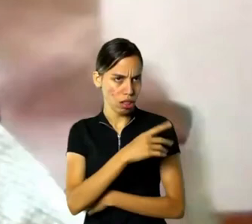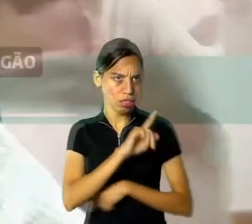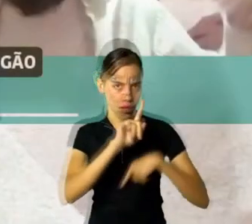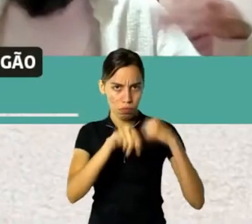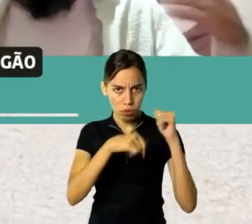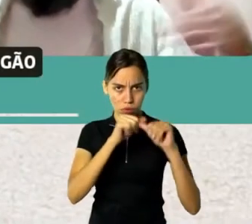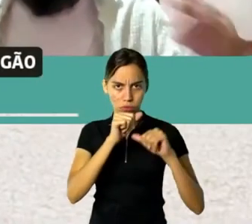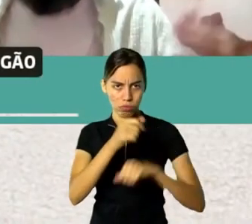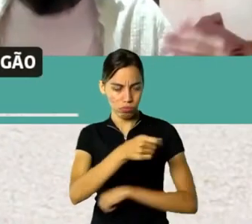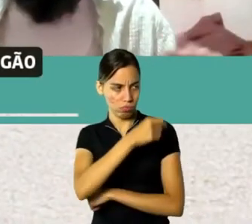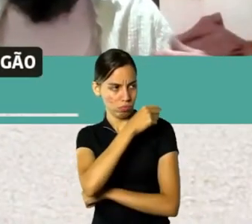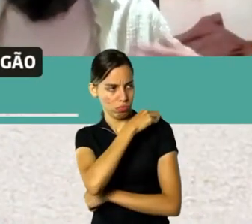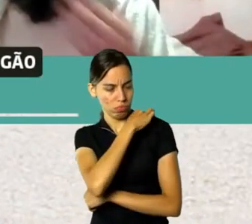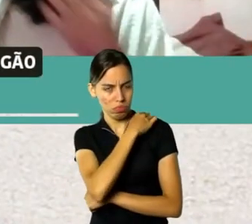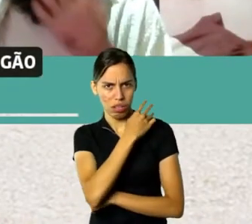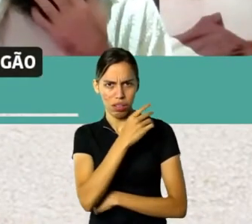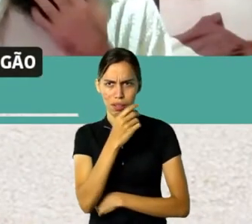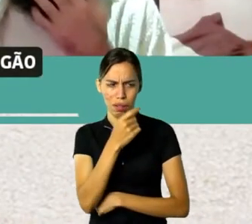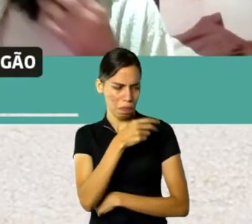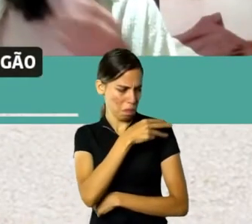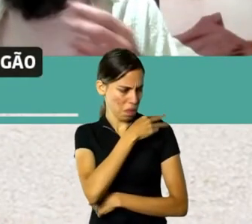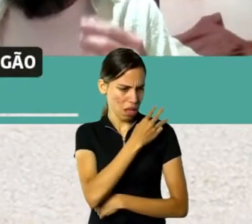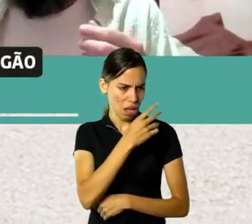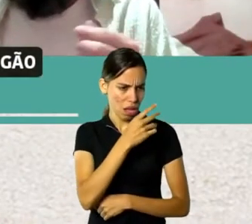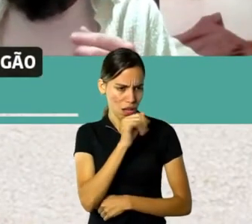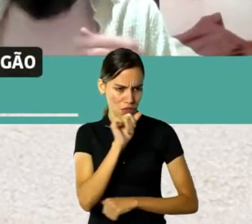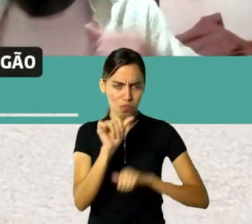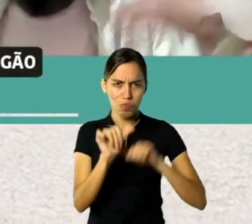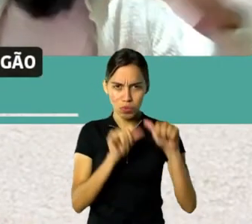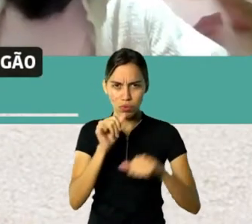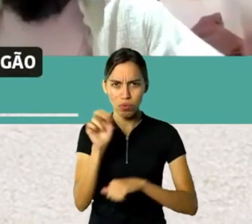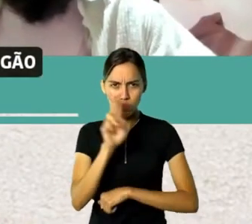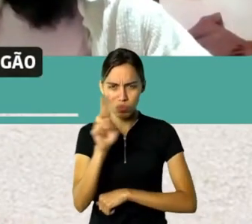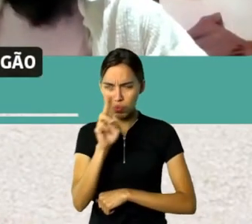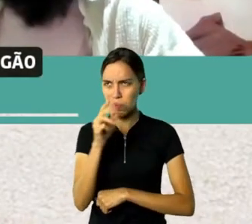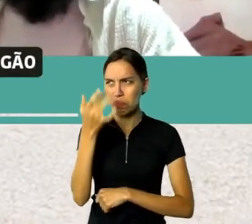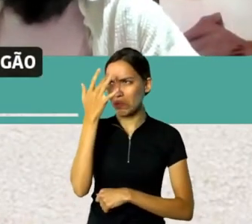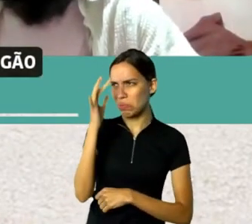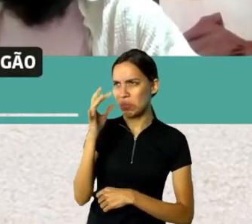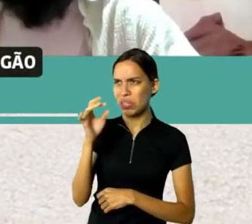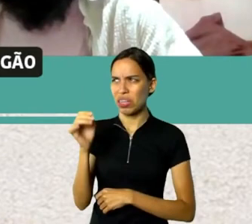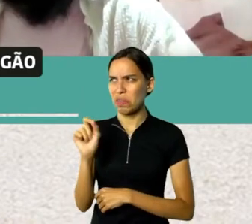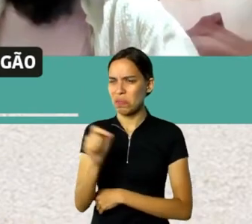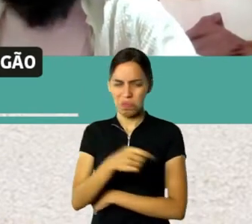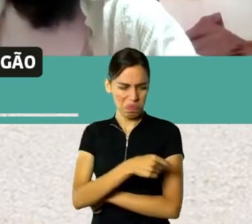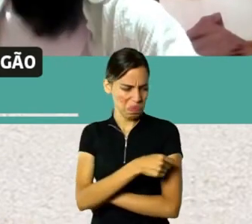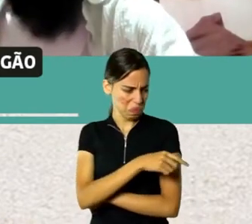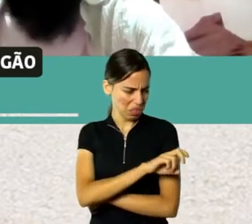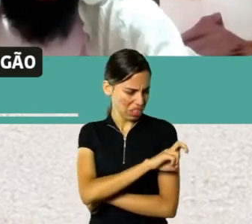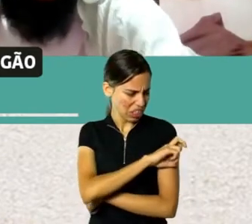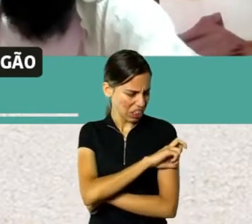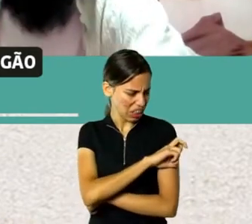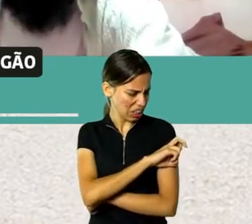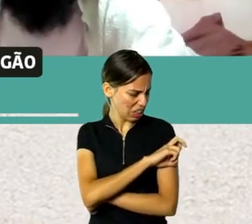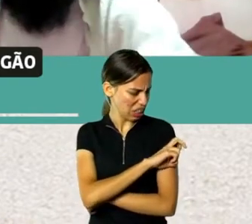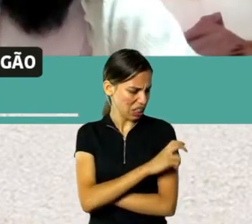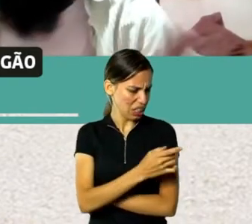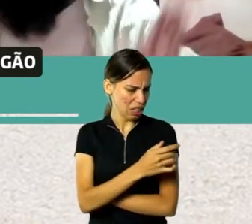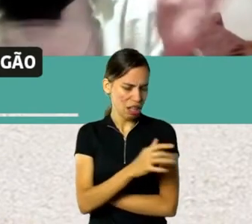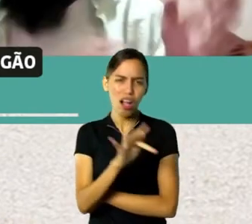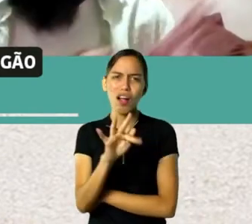ao longo dos tempos, essas denominações. Que hoje, nem sei se é a quinta série mais, porque começa antes. Mas, enfim,